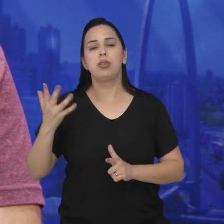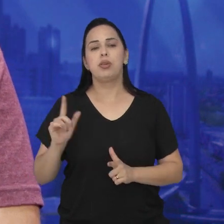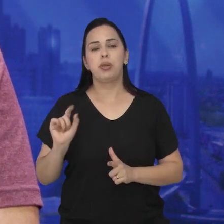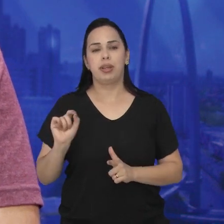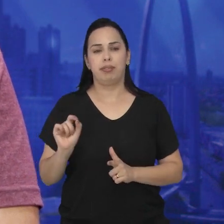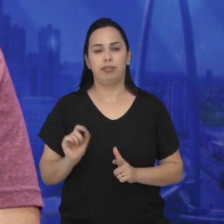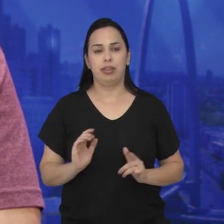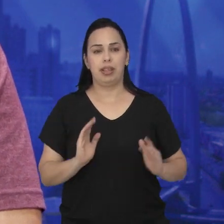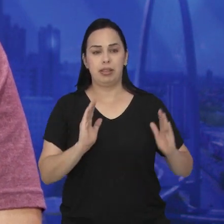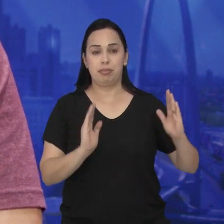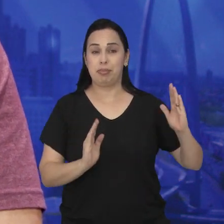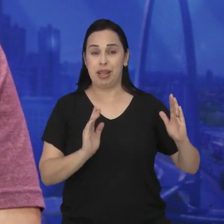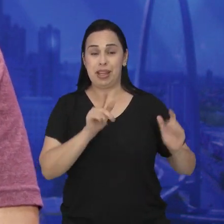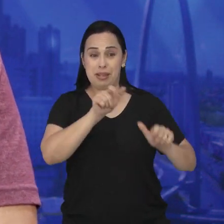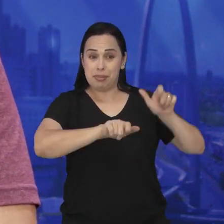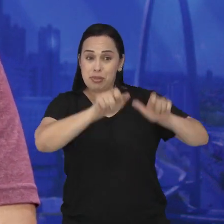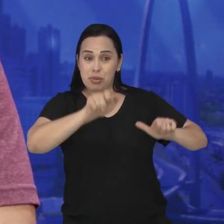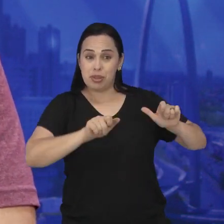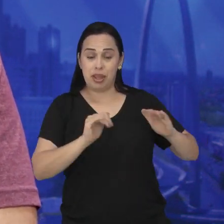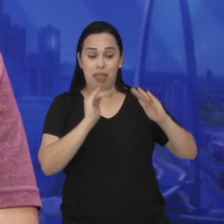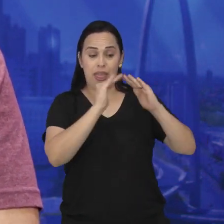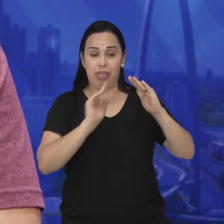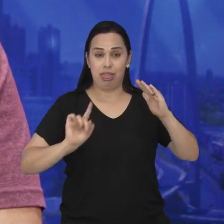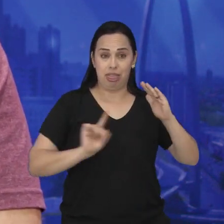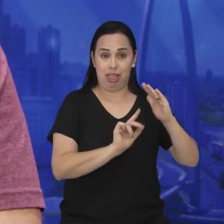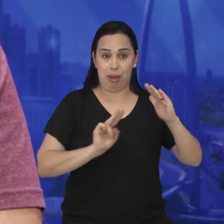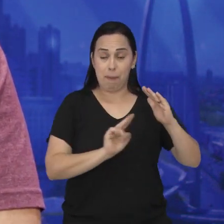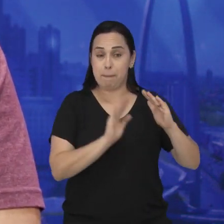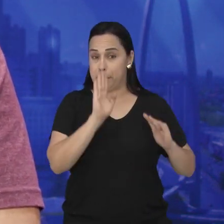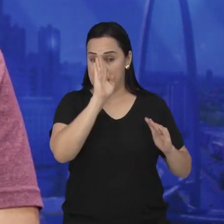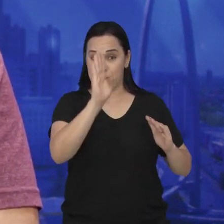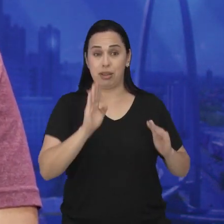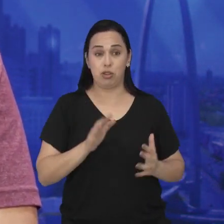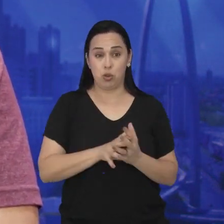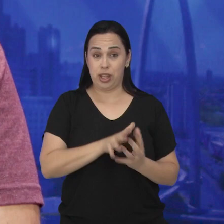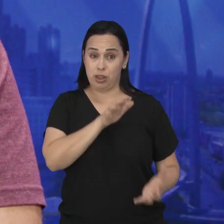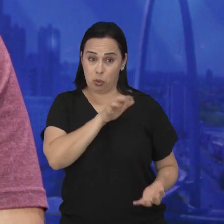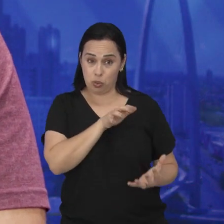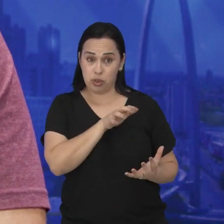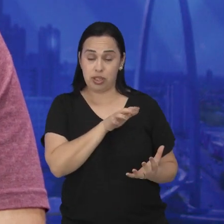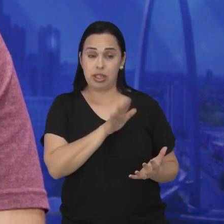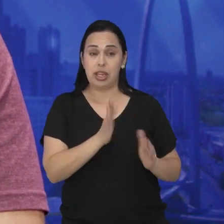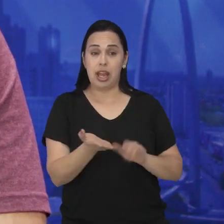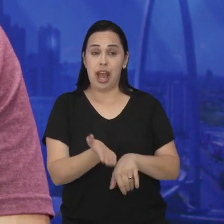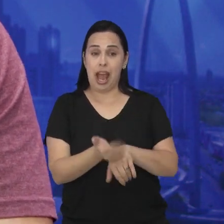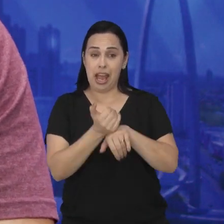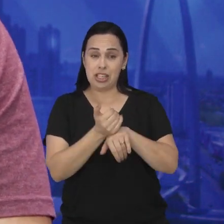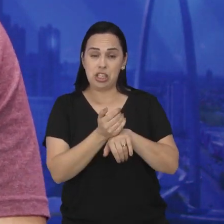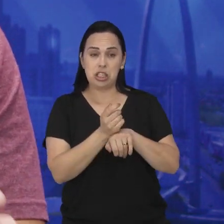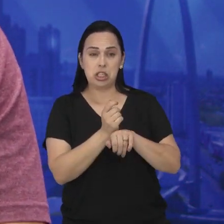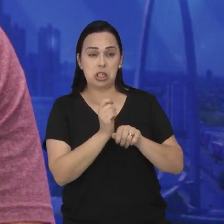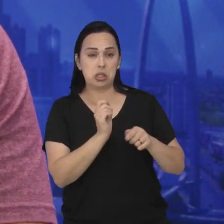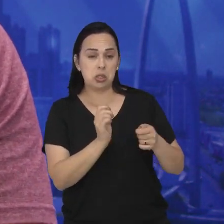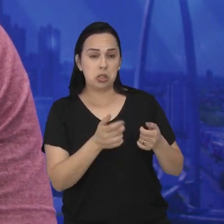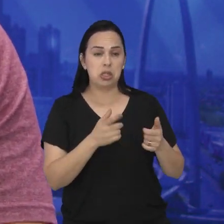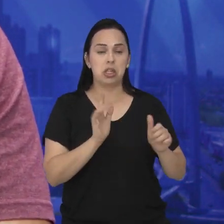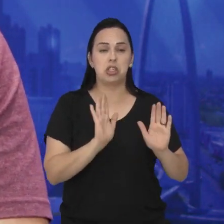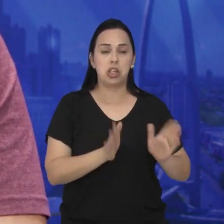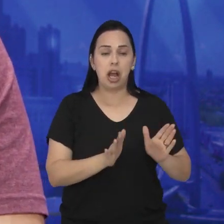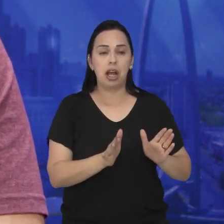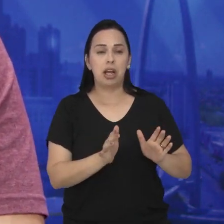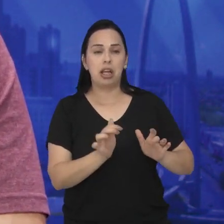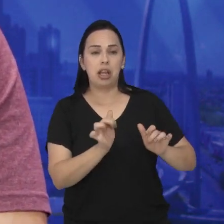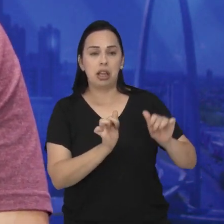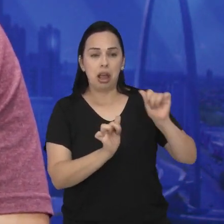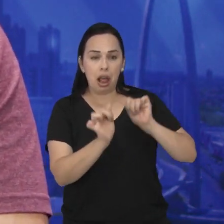Aconteceu o seguinte, as pessoas ficaram mais presas dentro de casa, principalmente os mais idosos, que já consumiam socialmente no horário